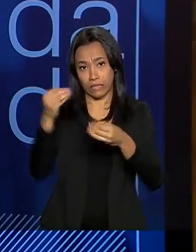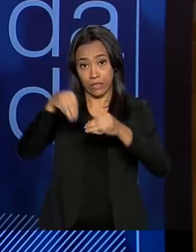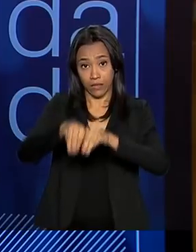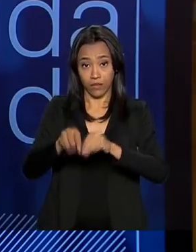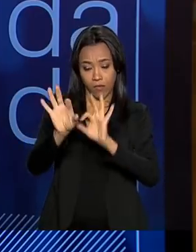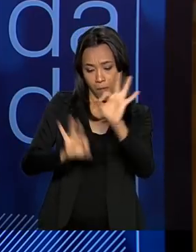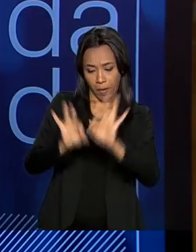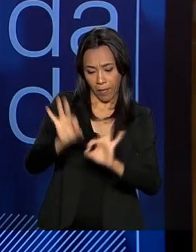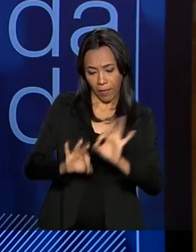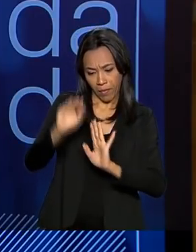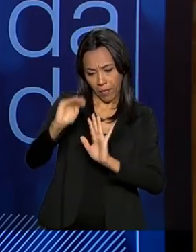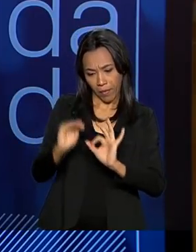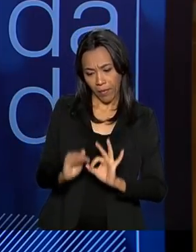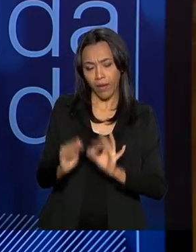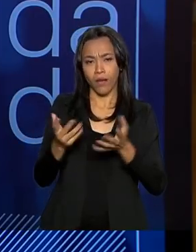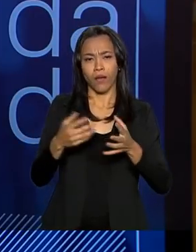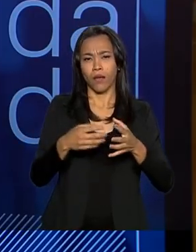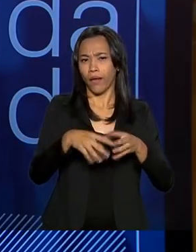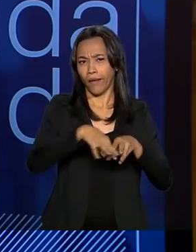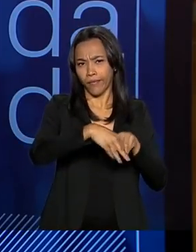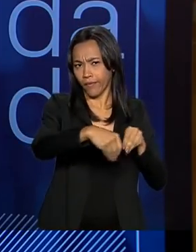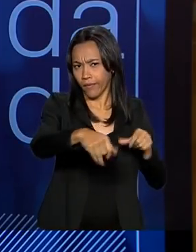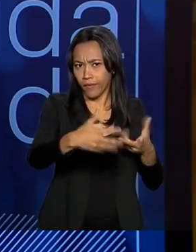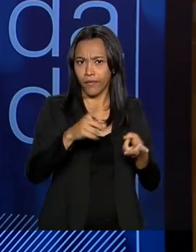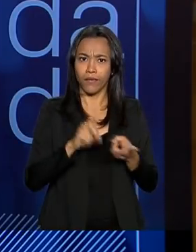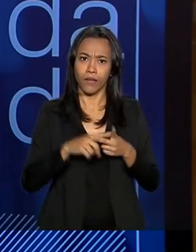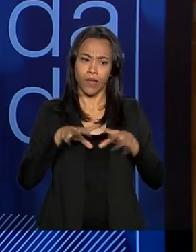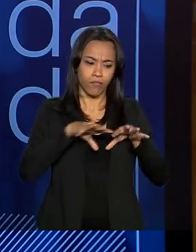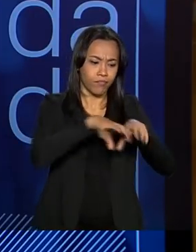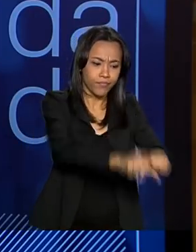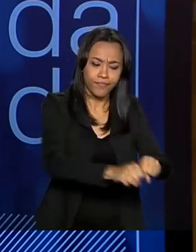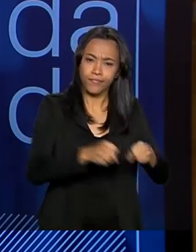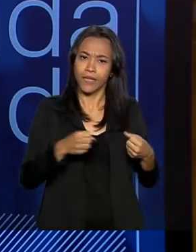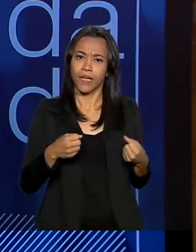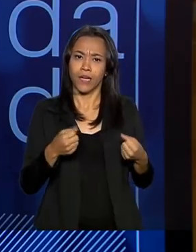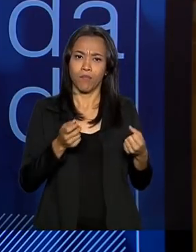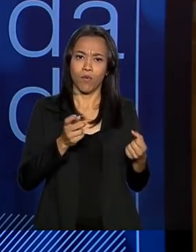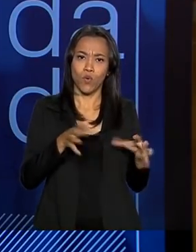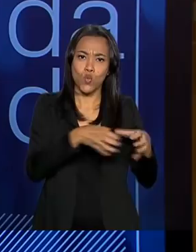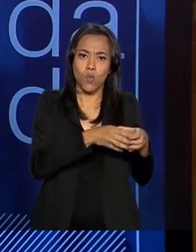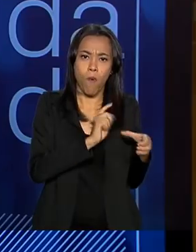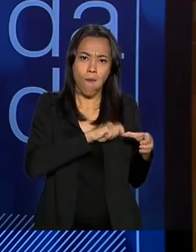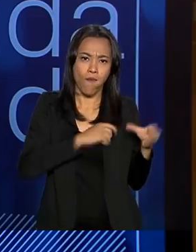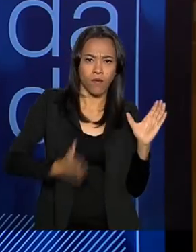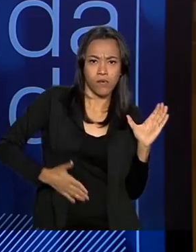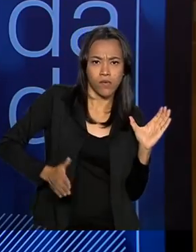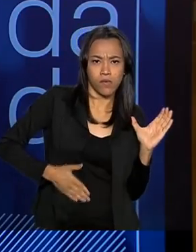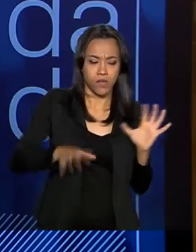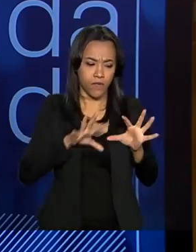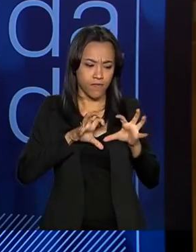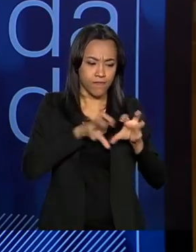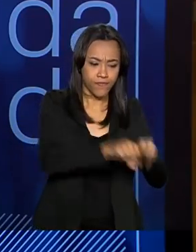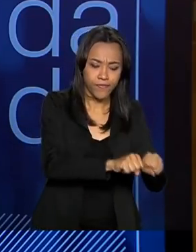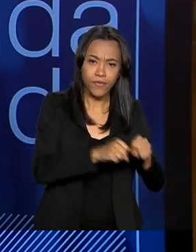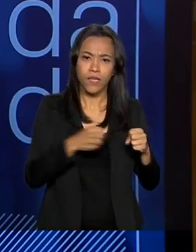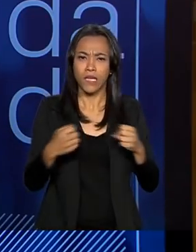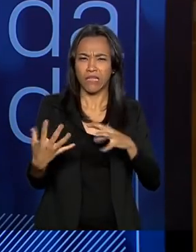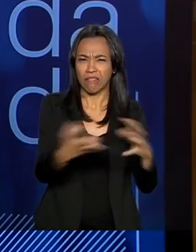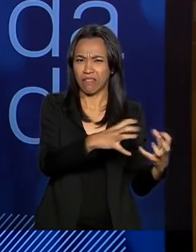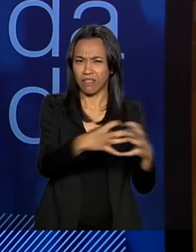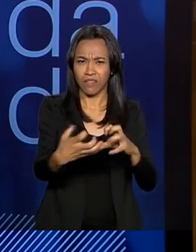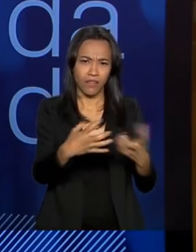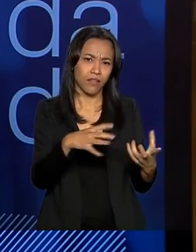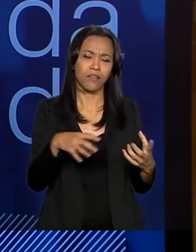comercialização regular dos lotes, invasão de alguns lotes por facções criminosas, dificuldades desse conflito social em